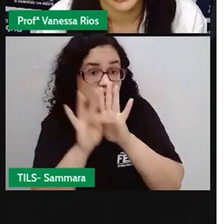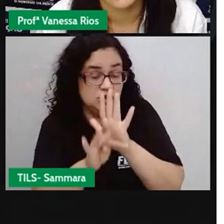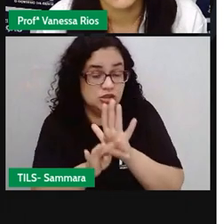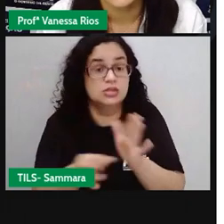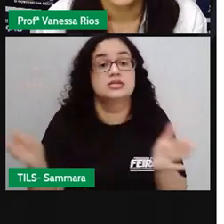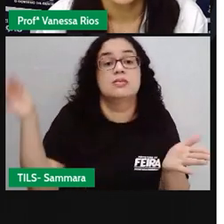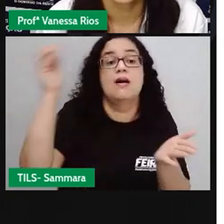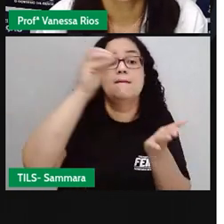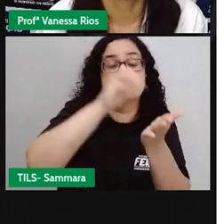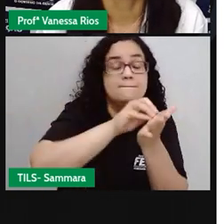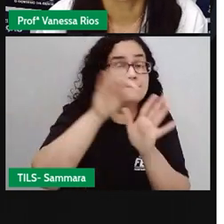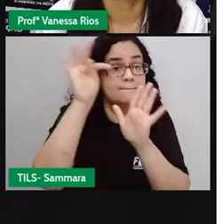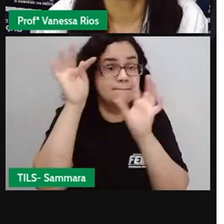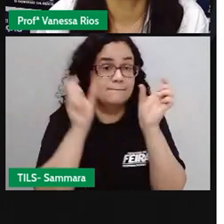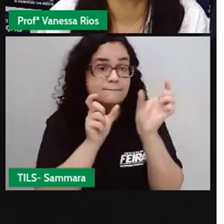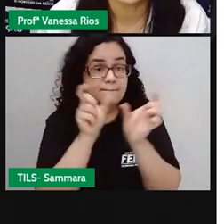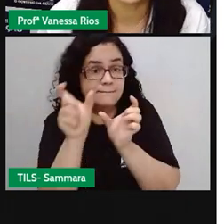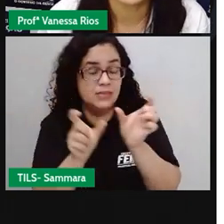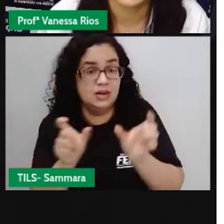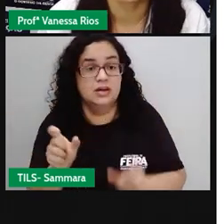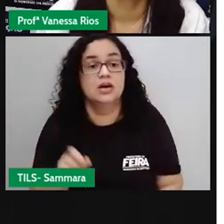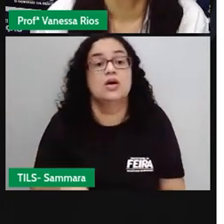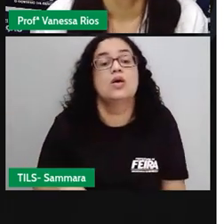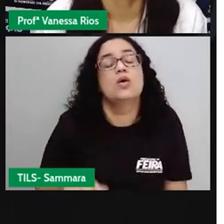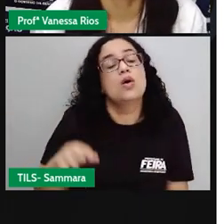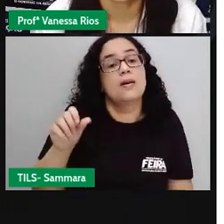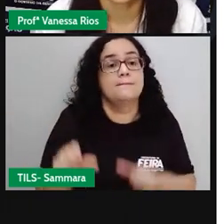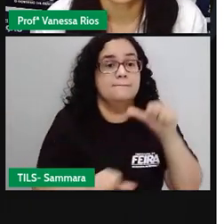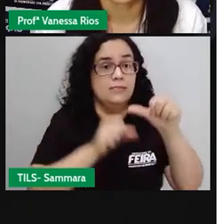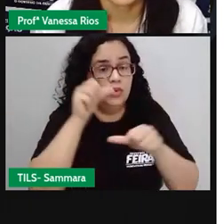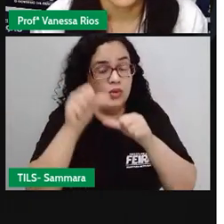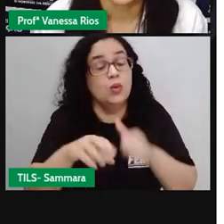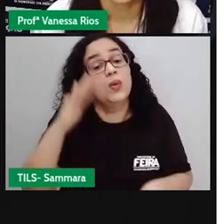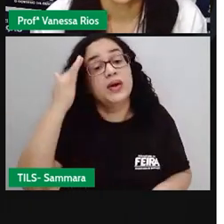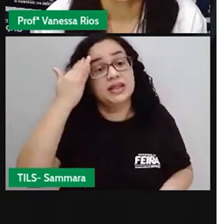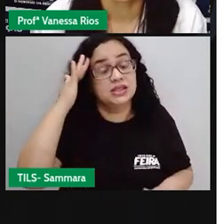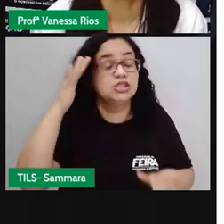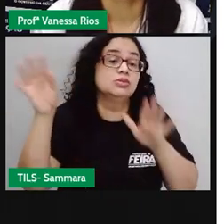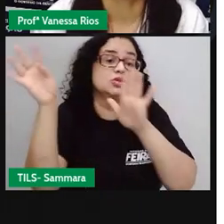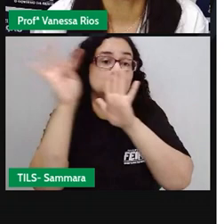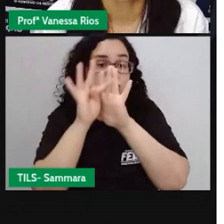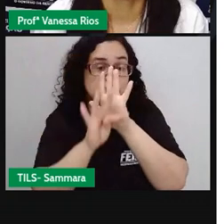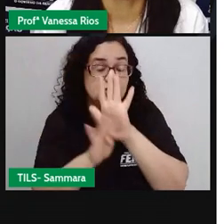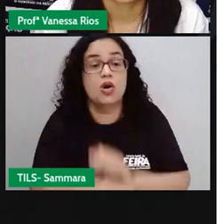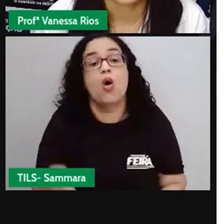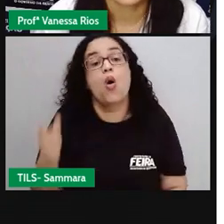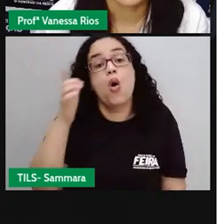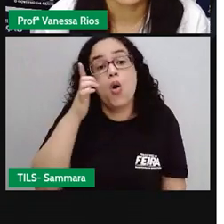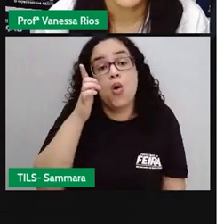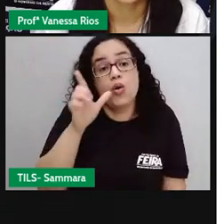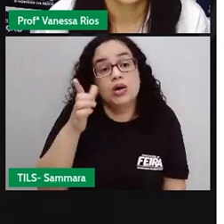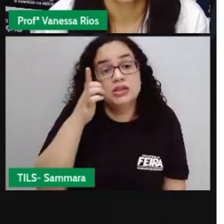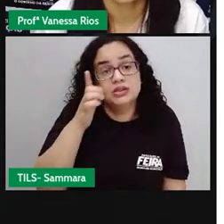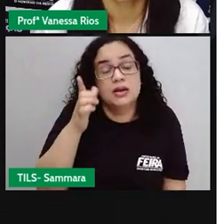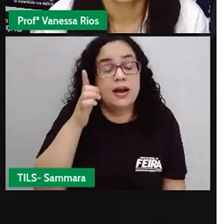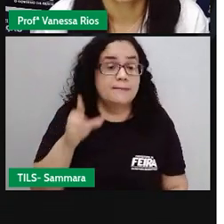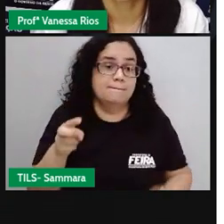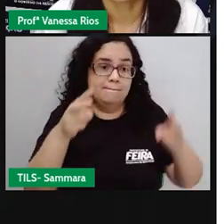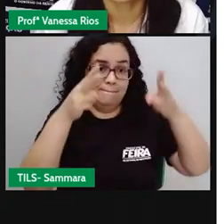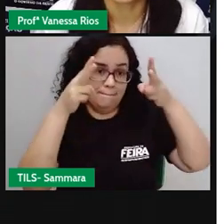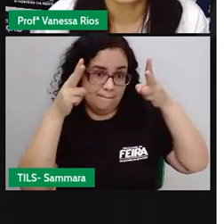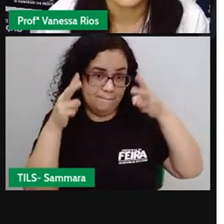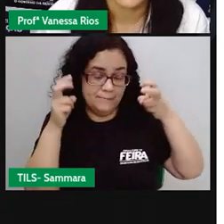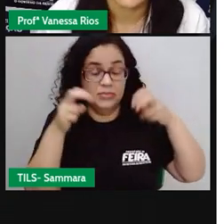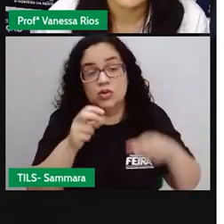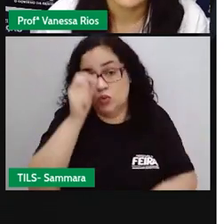acrescentadas. O que mudou a compreensão do texto. A gente até consegue captar, né? Consegue perceber